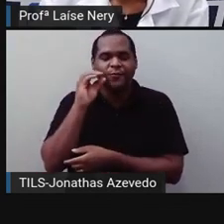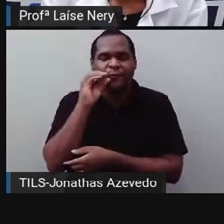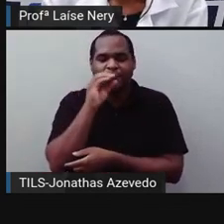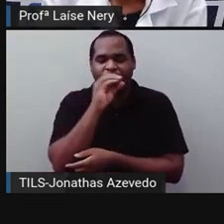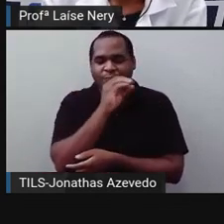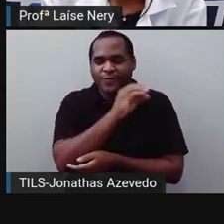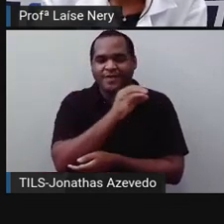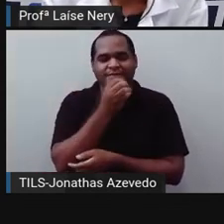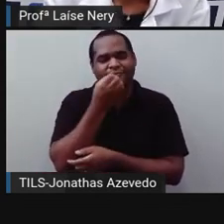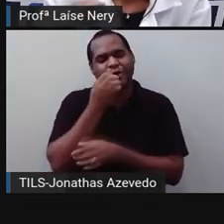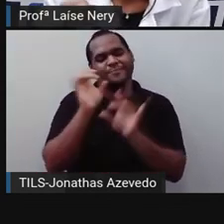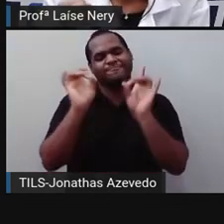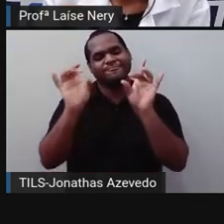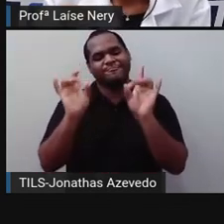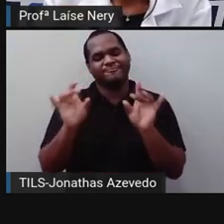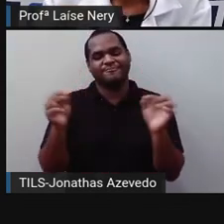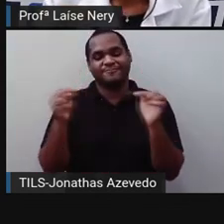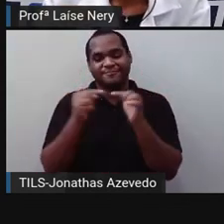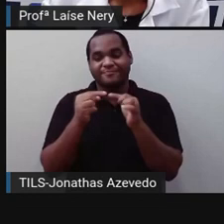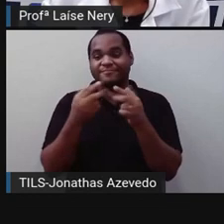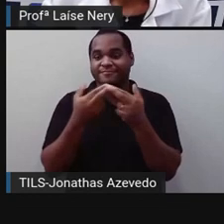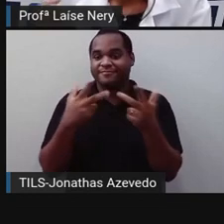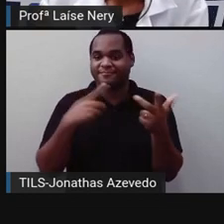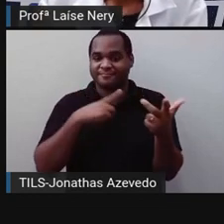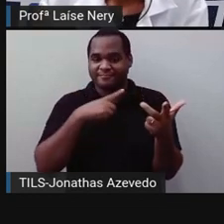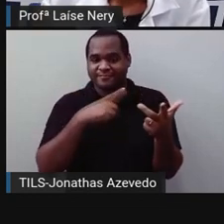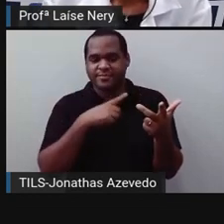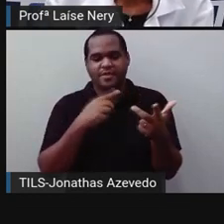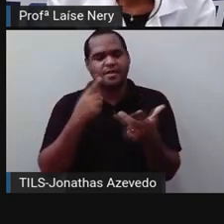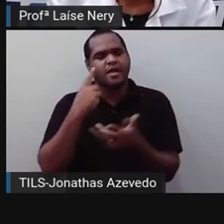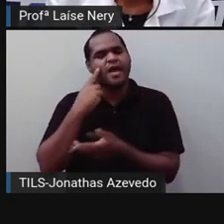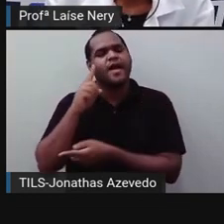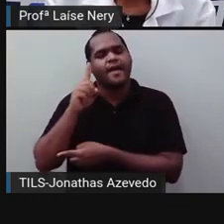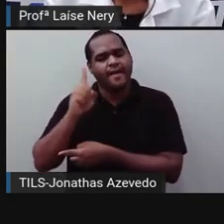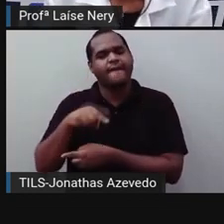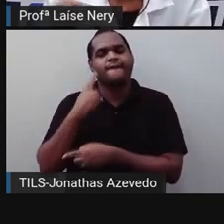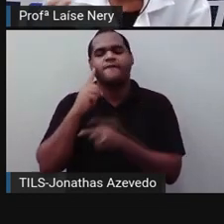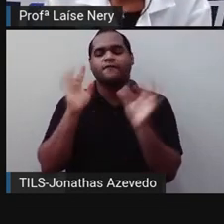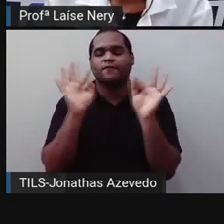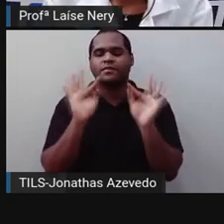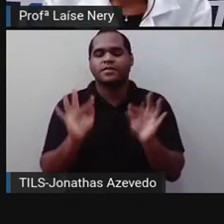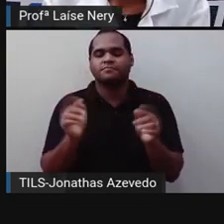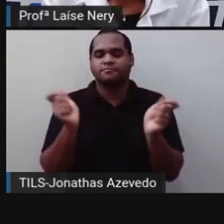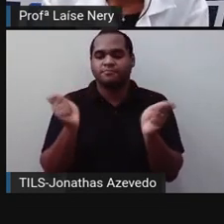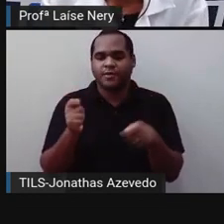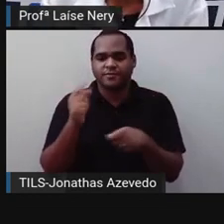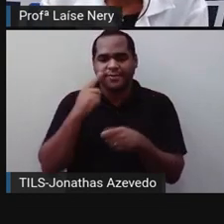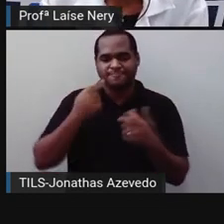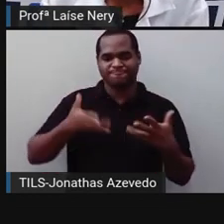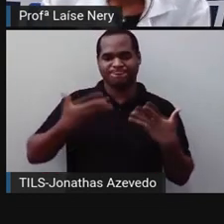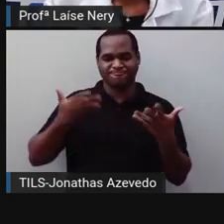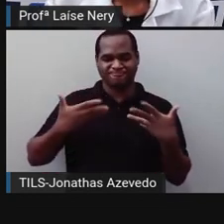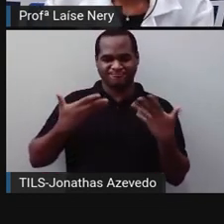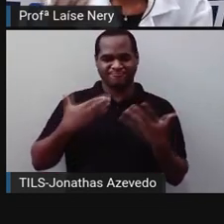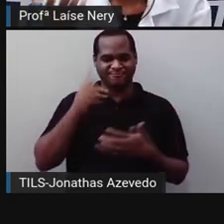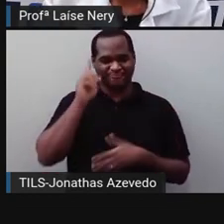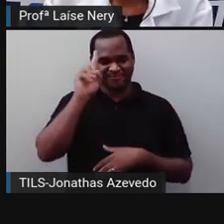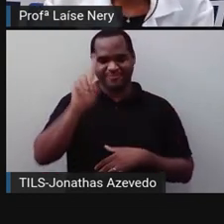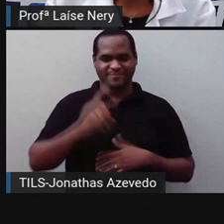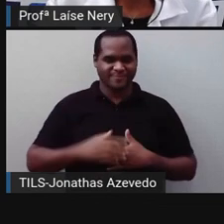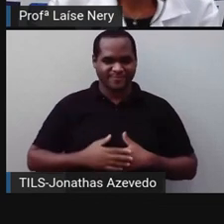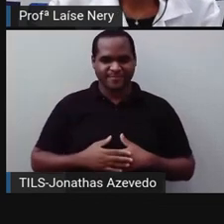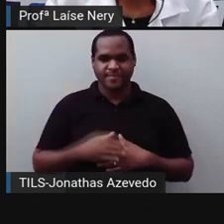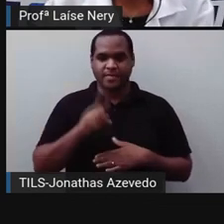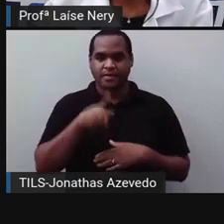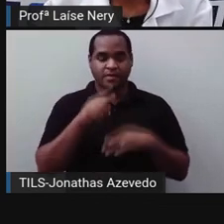É uma maravilha e também pode ser uma pequena felicidade que pode alegrar o nosso dia. Quando a gente